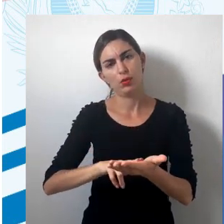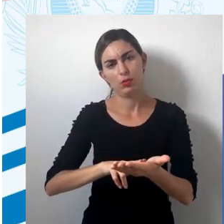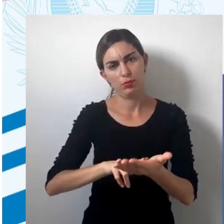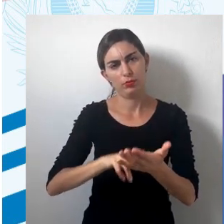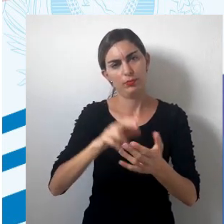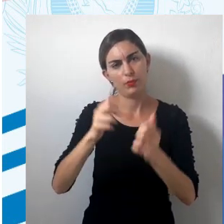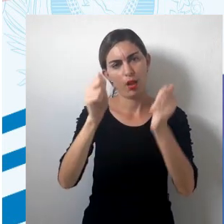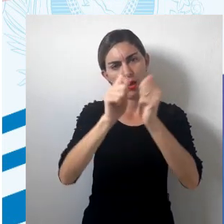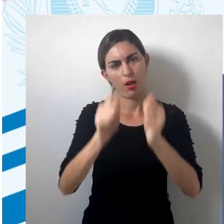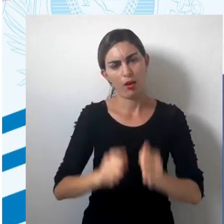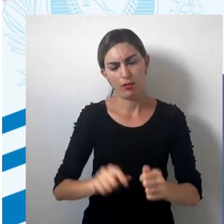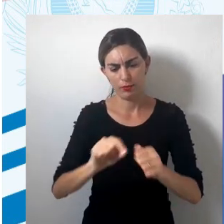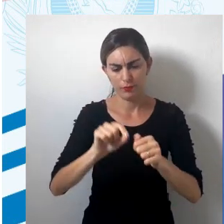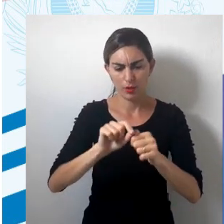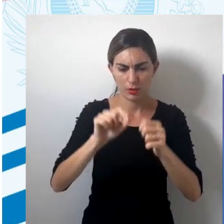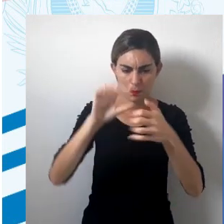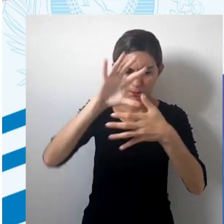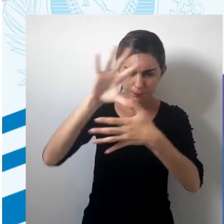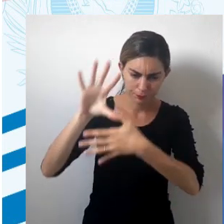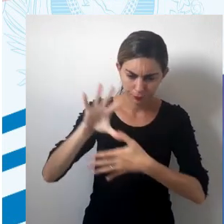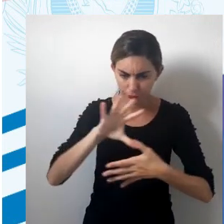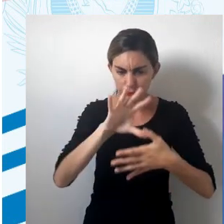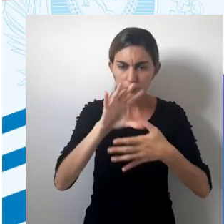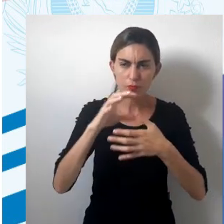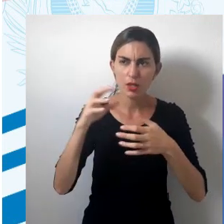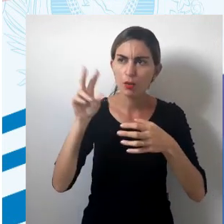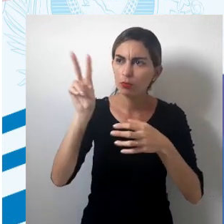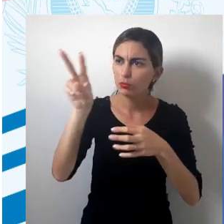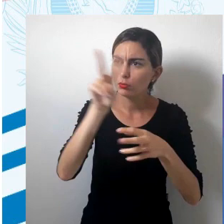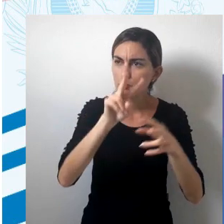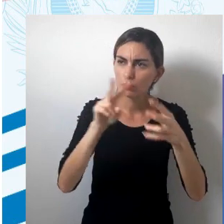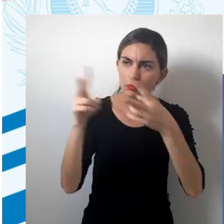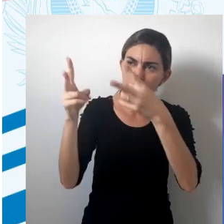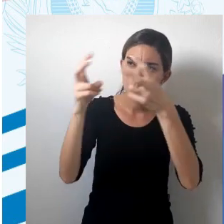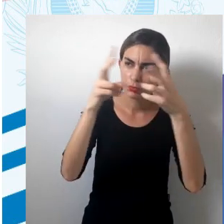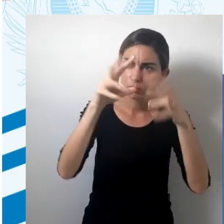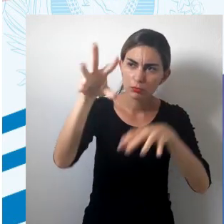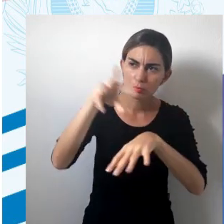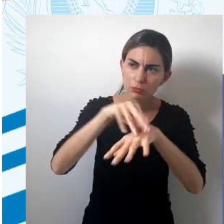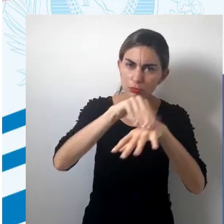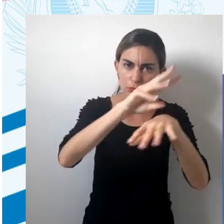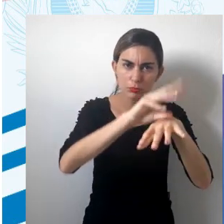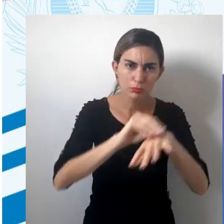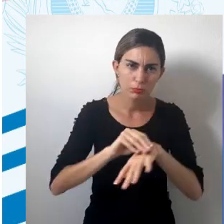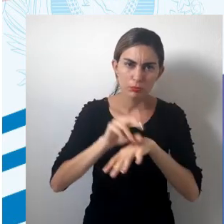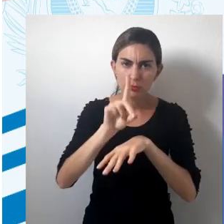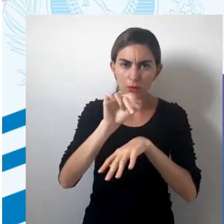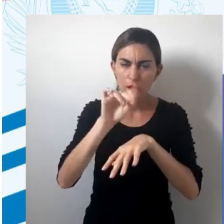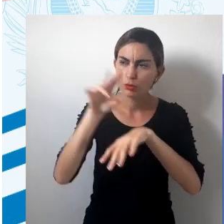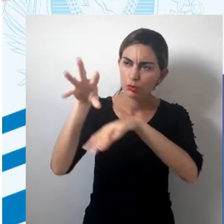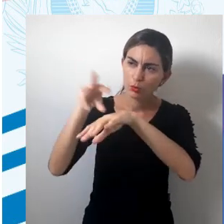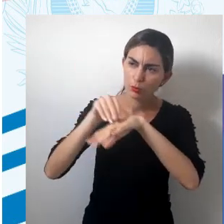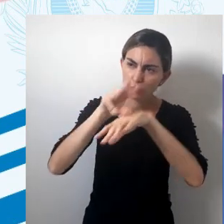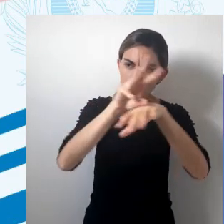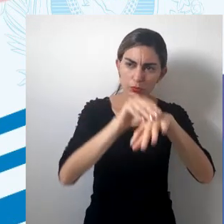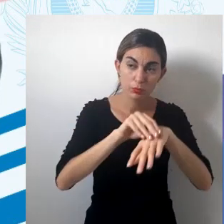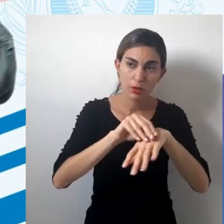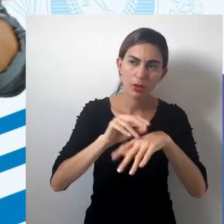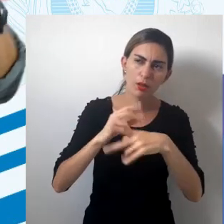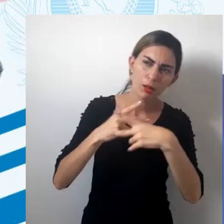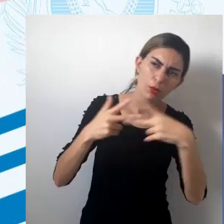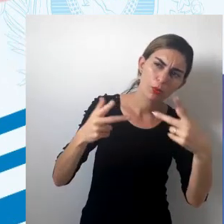É a arte de construir mapas a partir de observações diretas do emprego de dados, ou seja, a gente tem